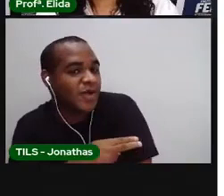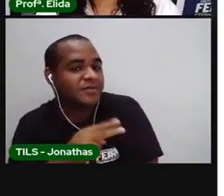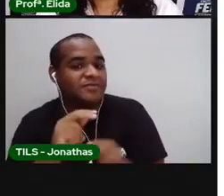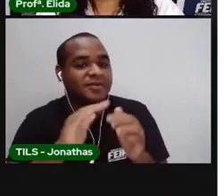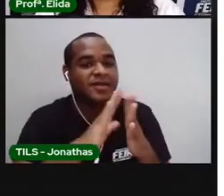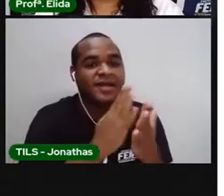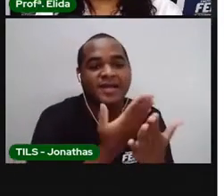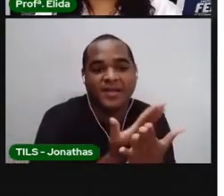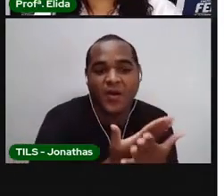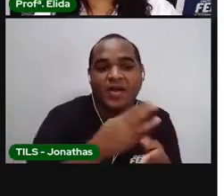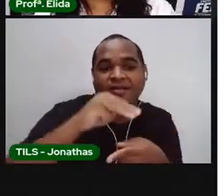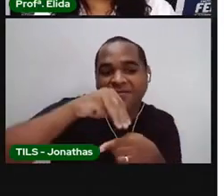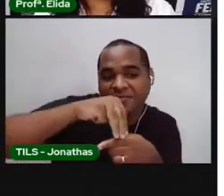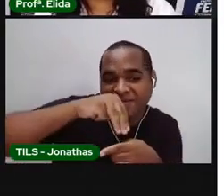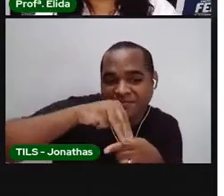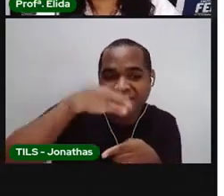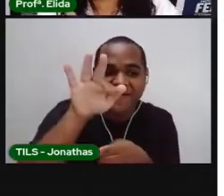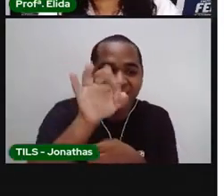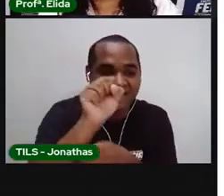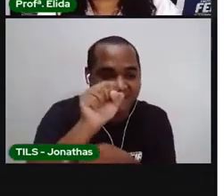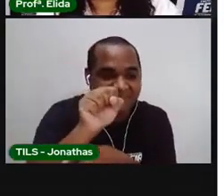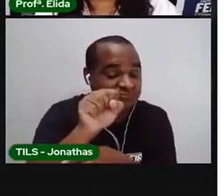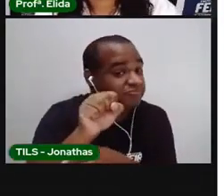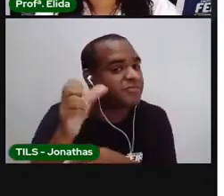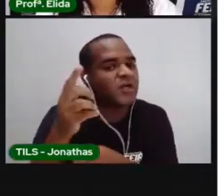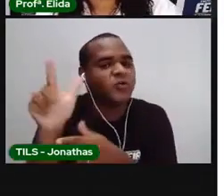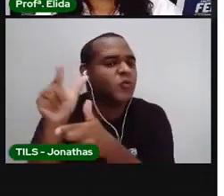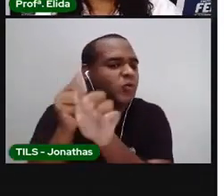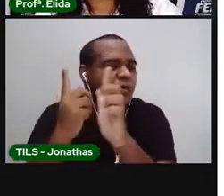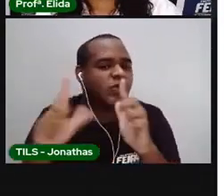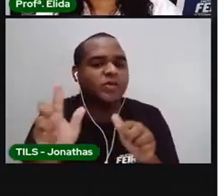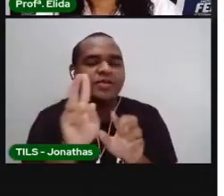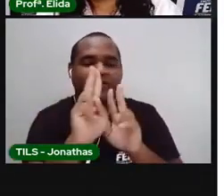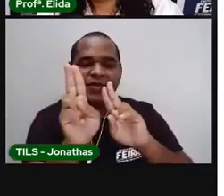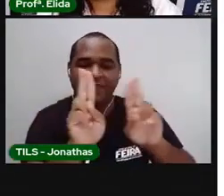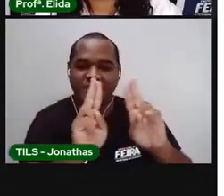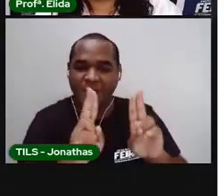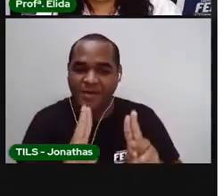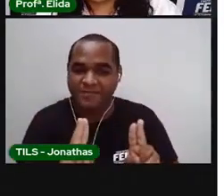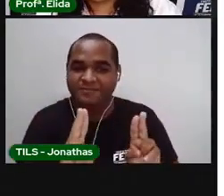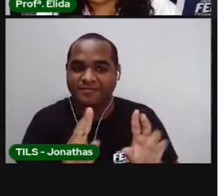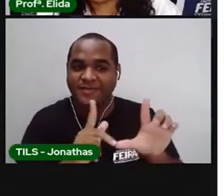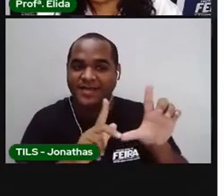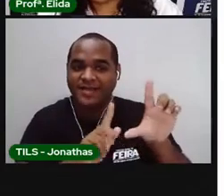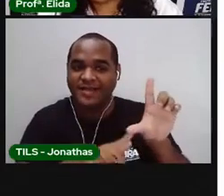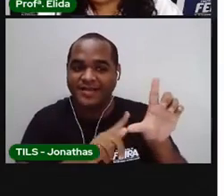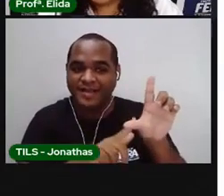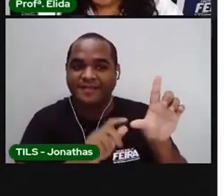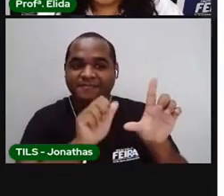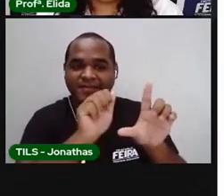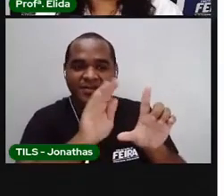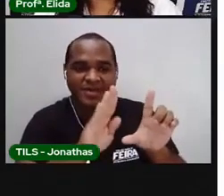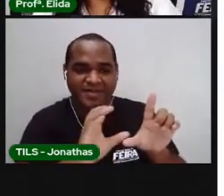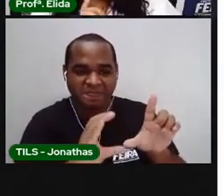do município de Fênia de Santana. Todos esses nomes estarão em ordem alfabética.